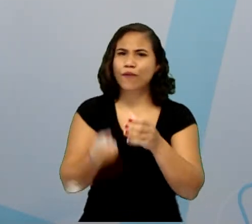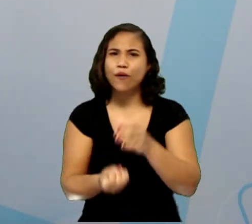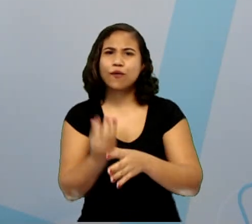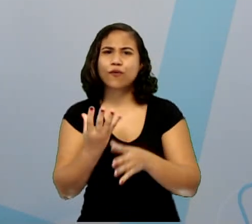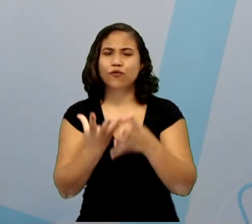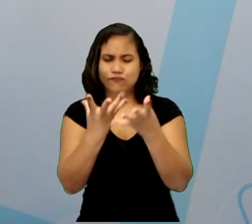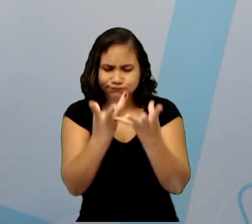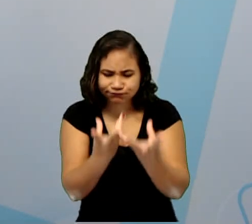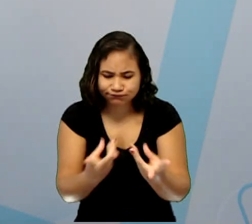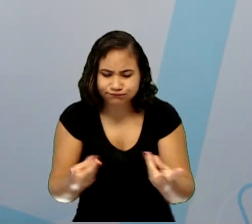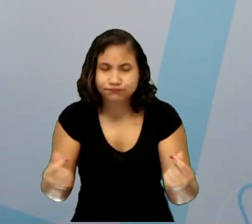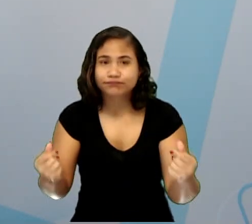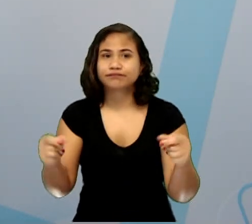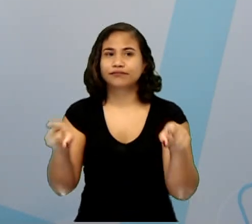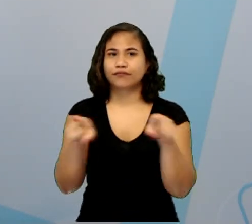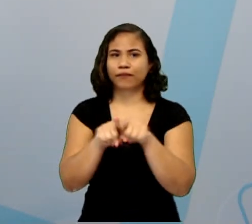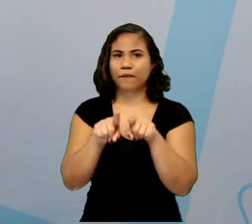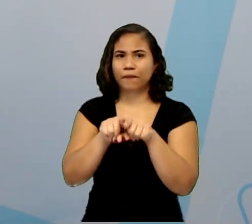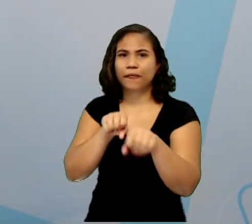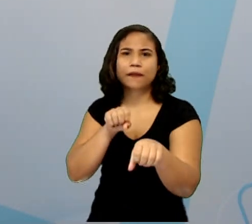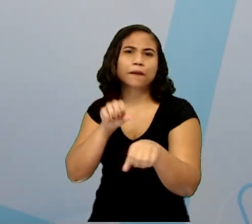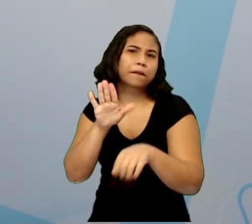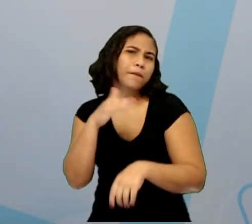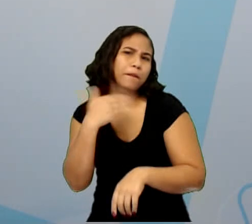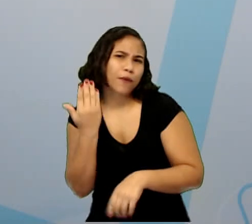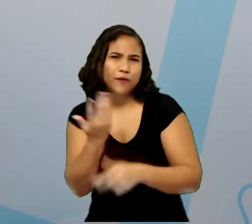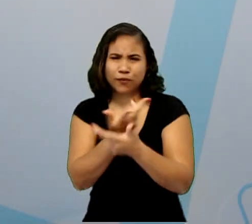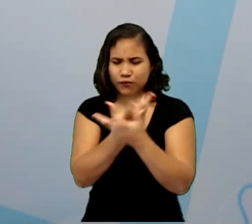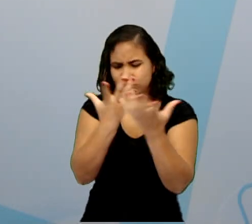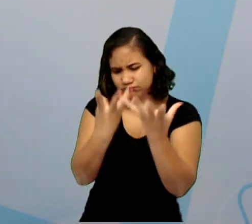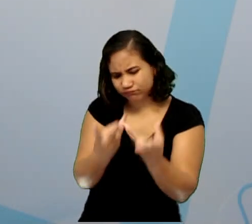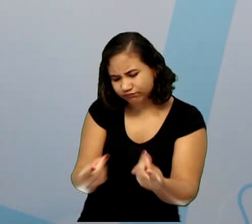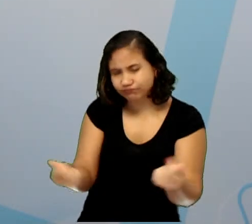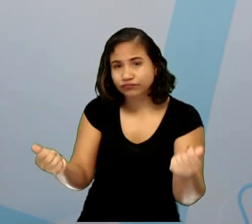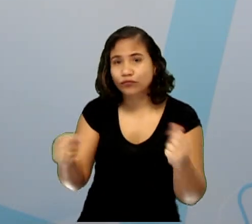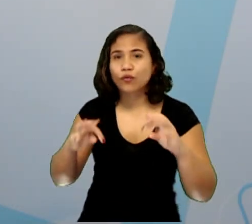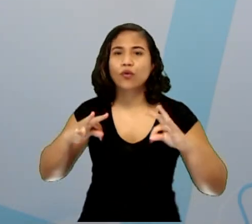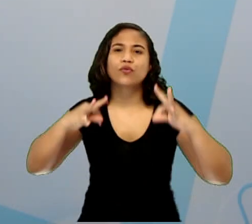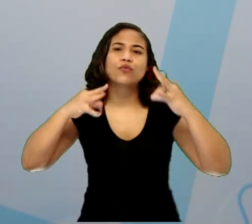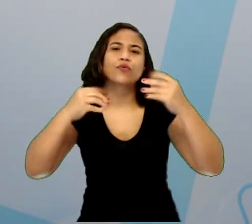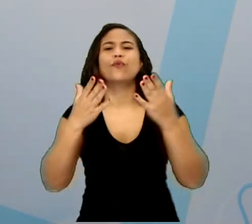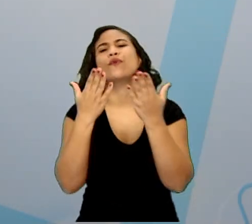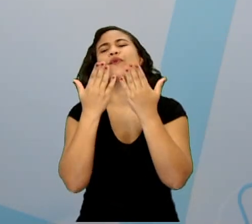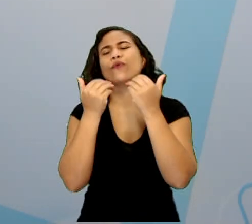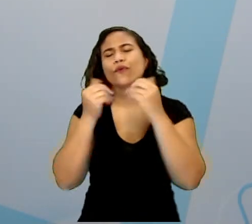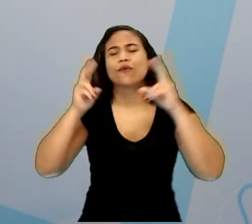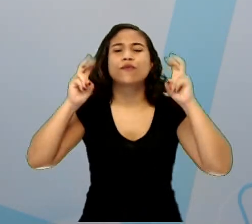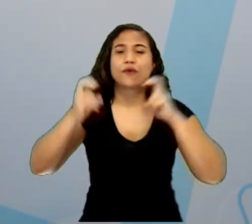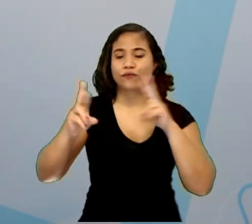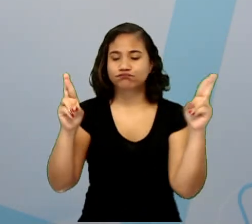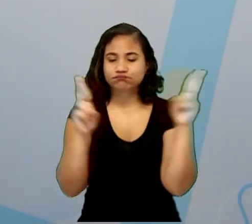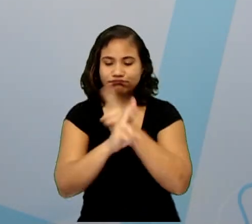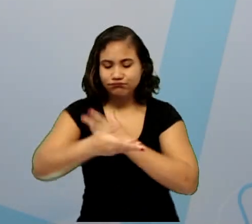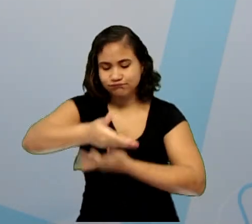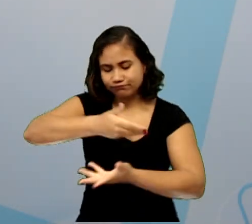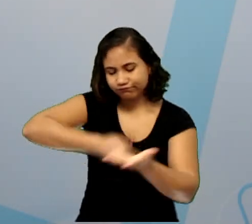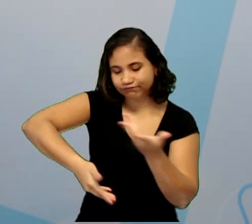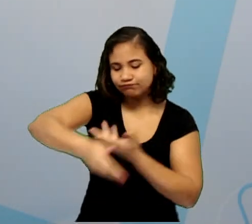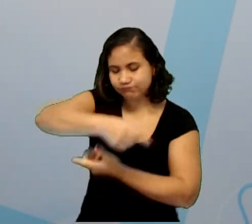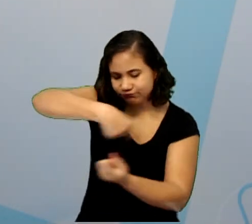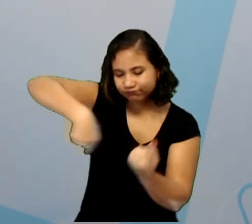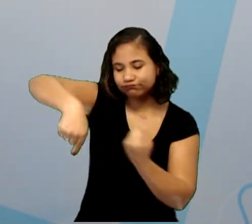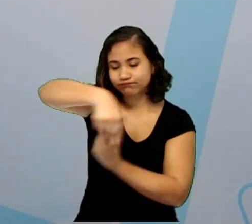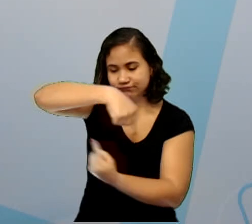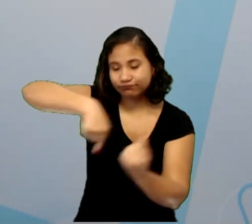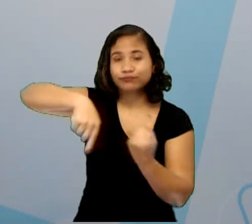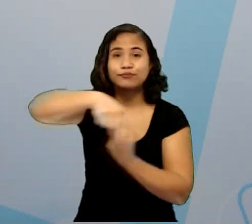consomem essa matéria morta. Toda cadeia alimentar há essa relação. Quando acontece